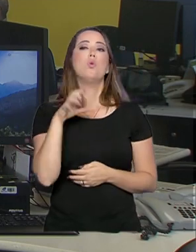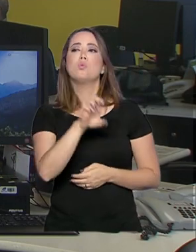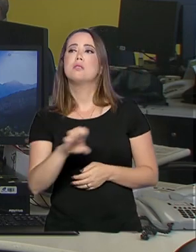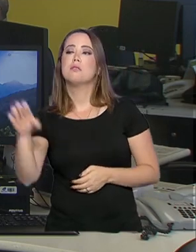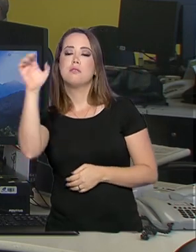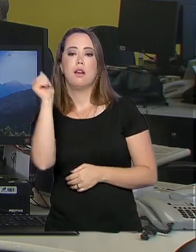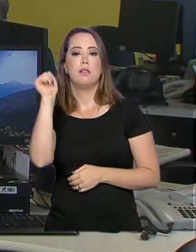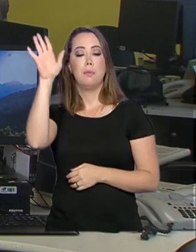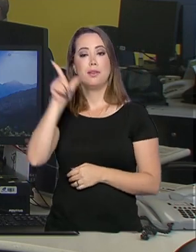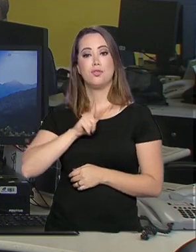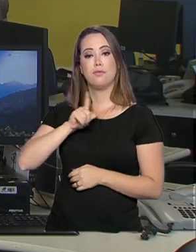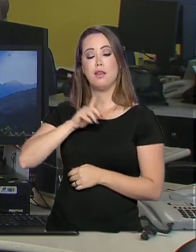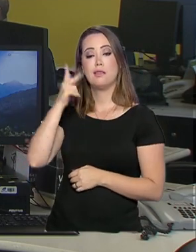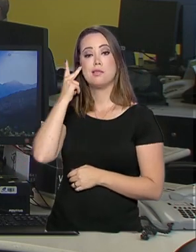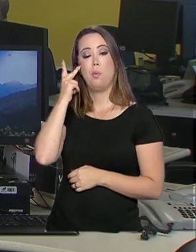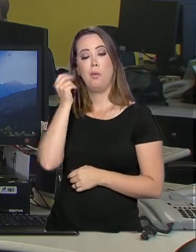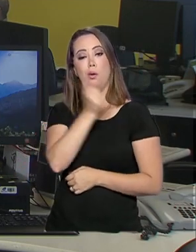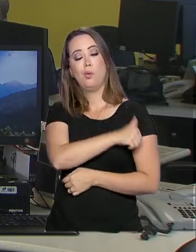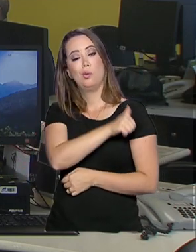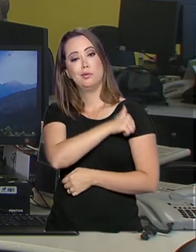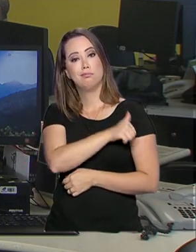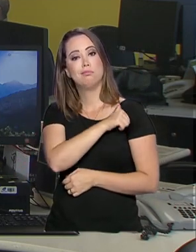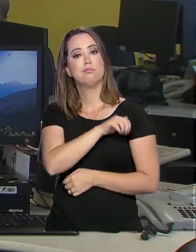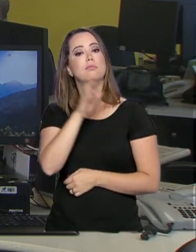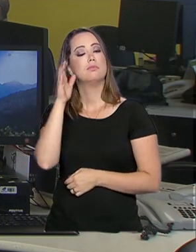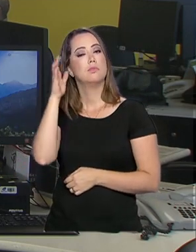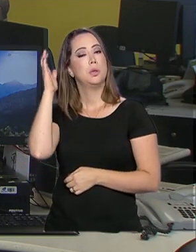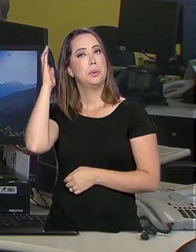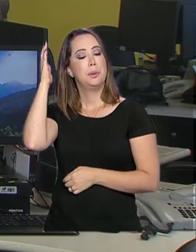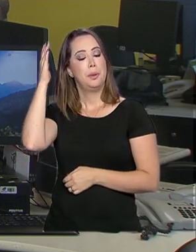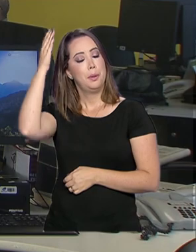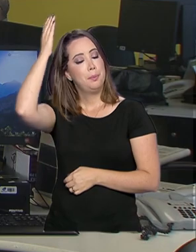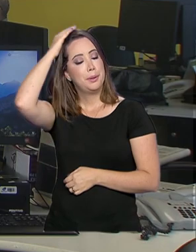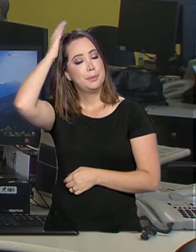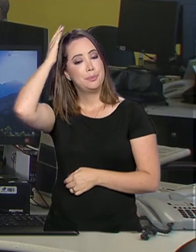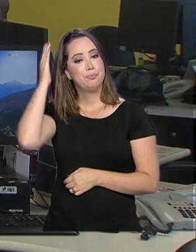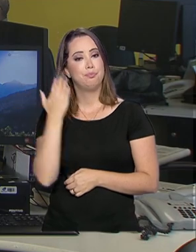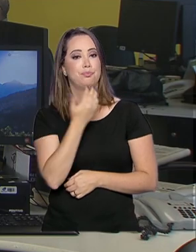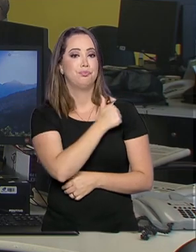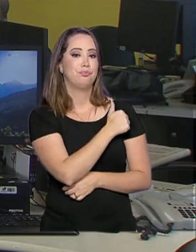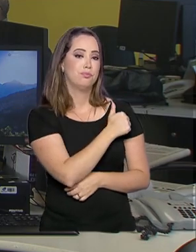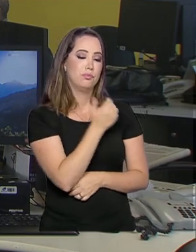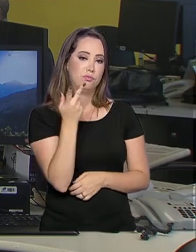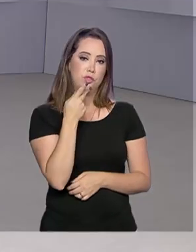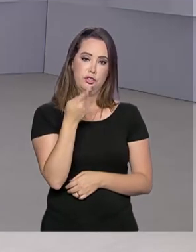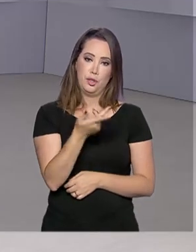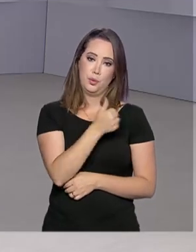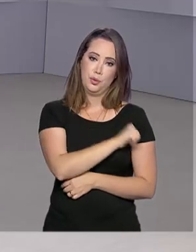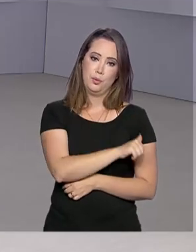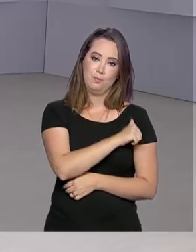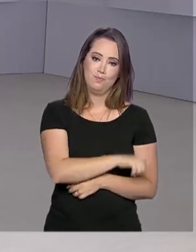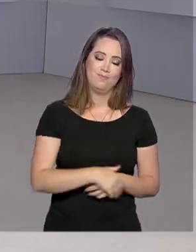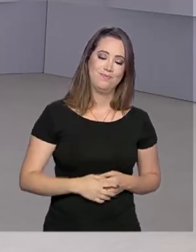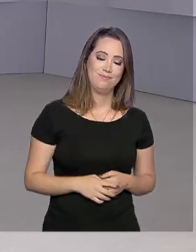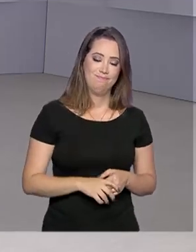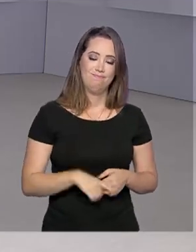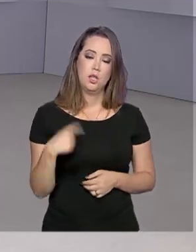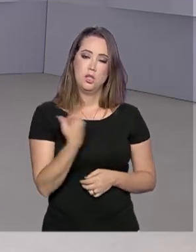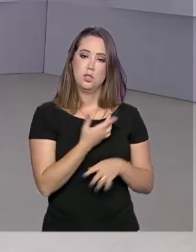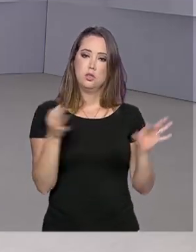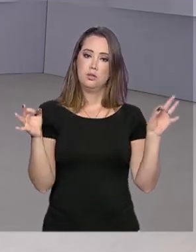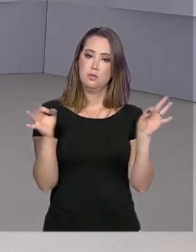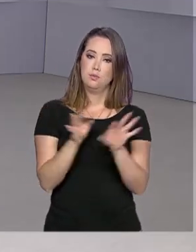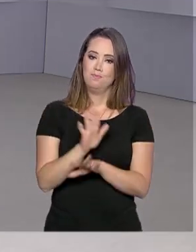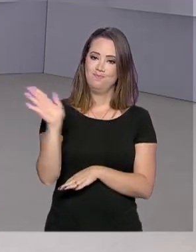ano foram São Paulo, Rio de Janeiro e Paraná. Do Rio de Janeiro, Tiago Pimenta para o governo agora. E a gente fica por